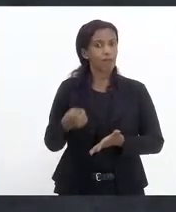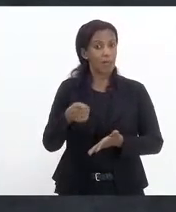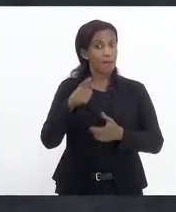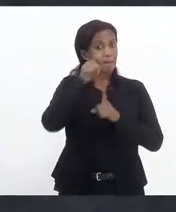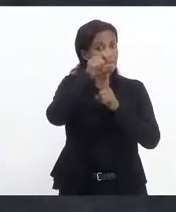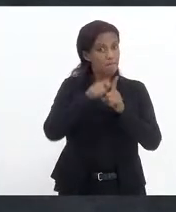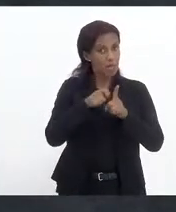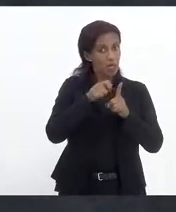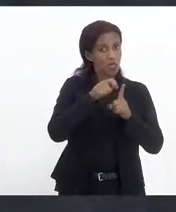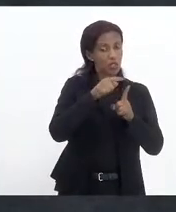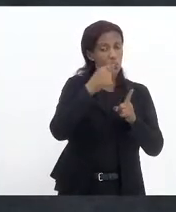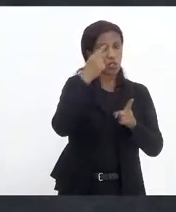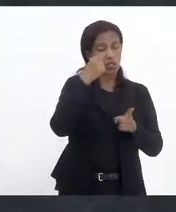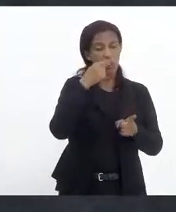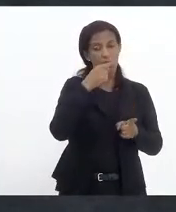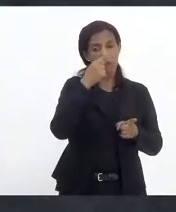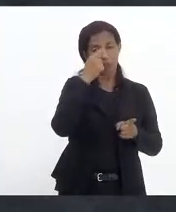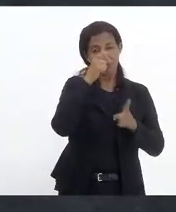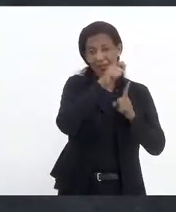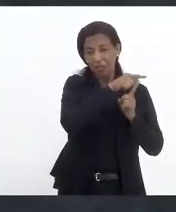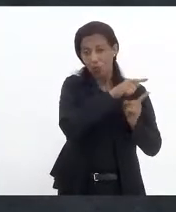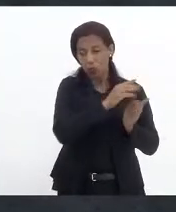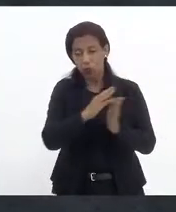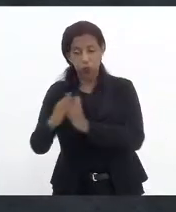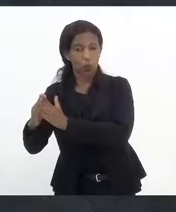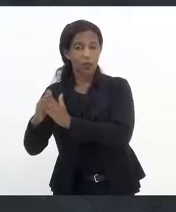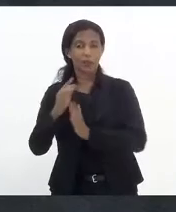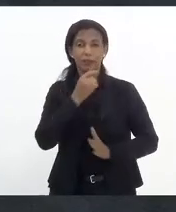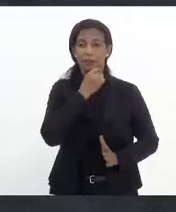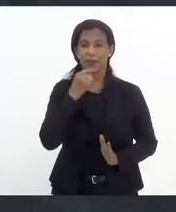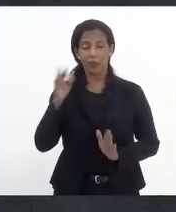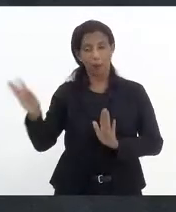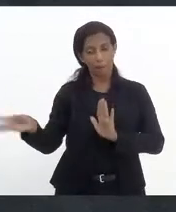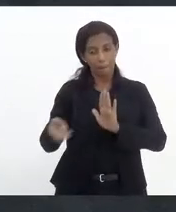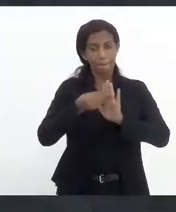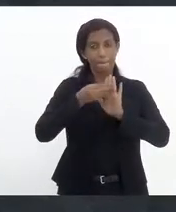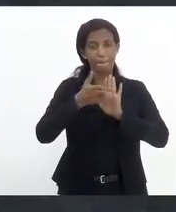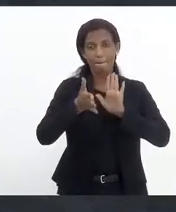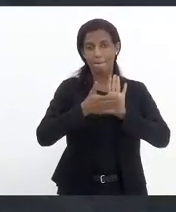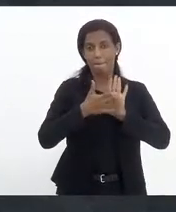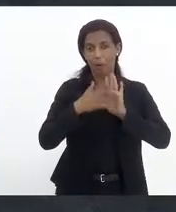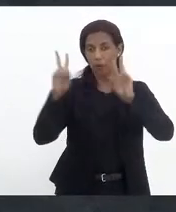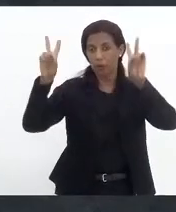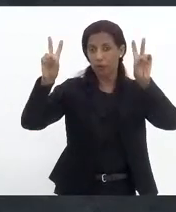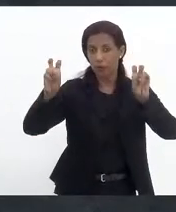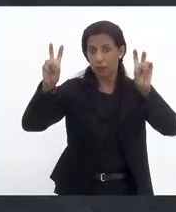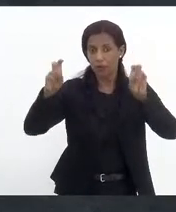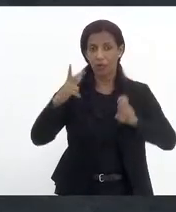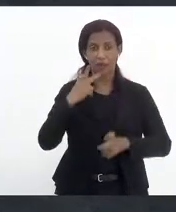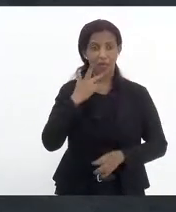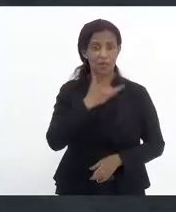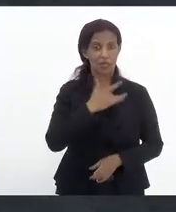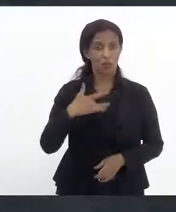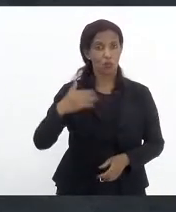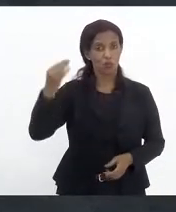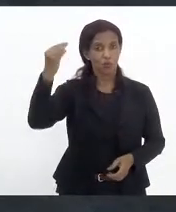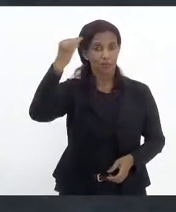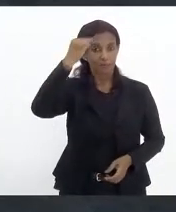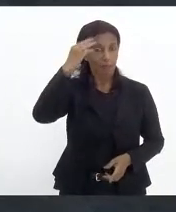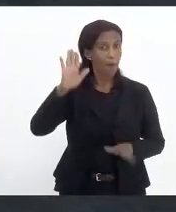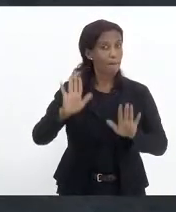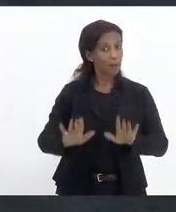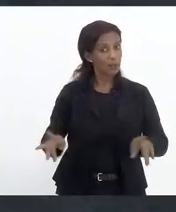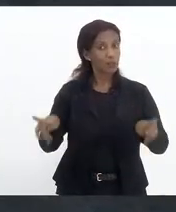de setembro, não só a importância de colocarmos na pauta temas relacionados à saúde mental, mas